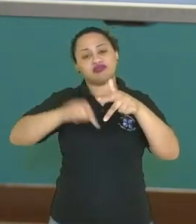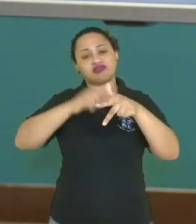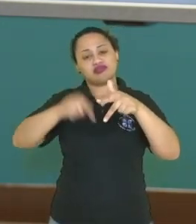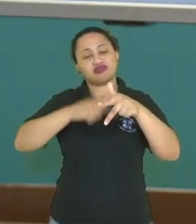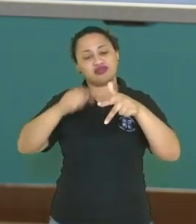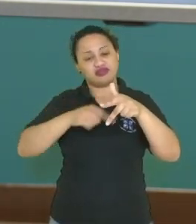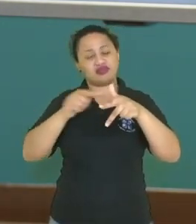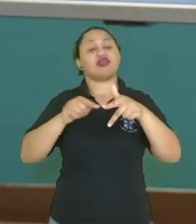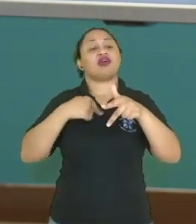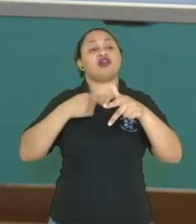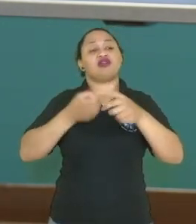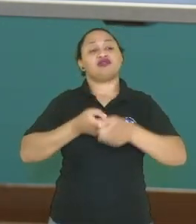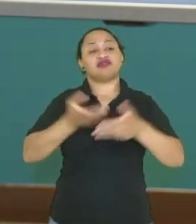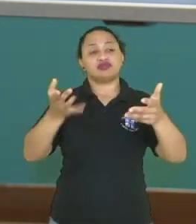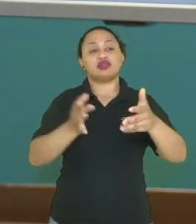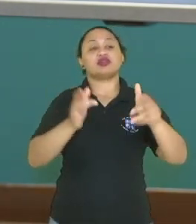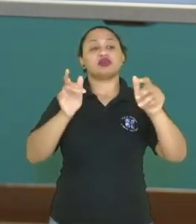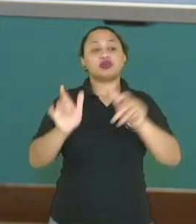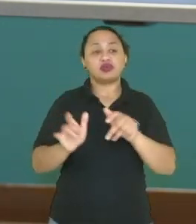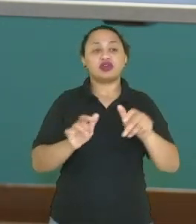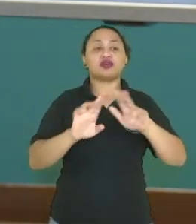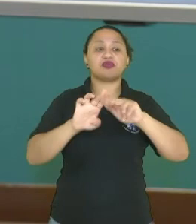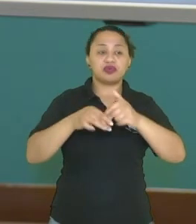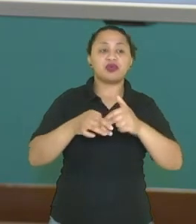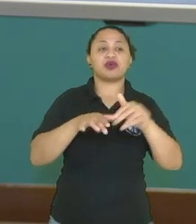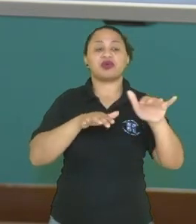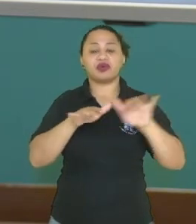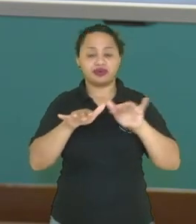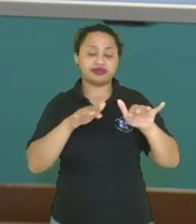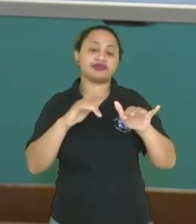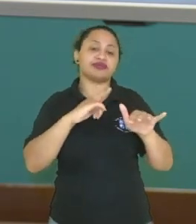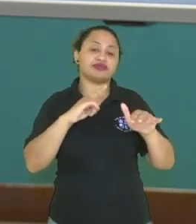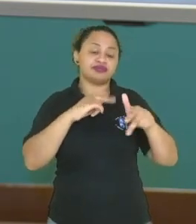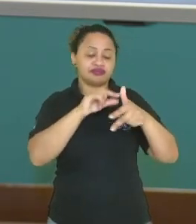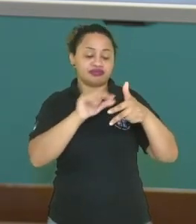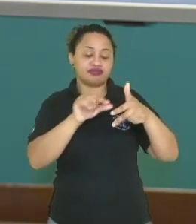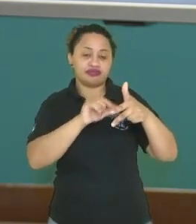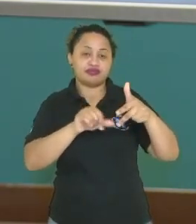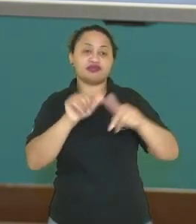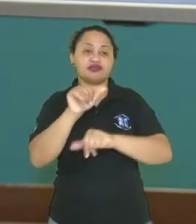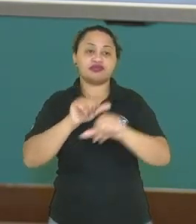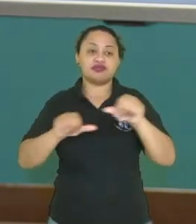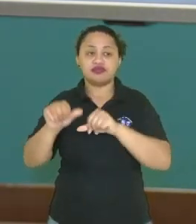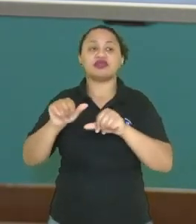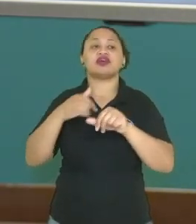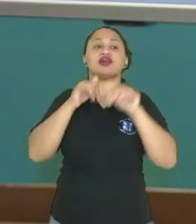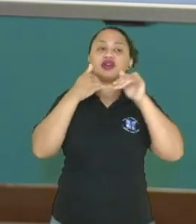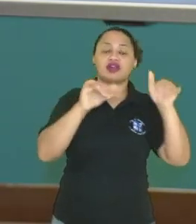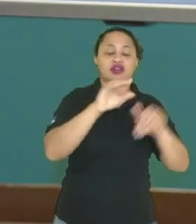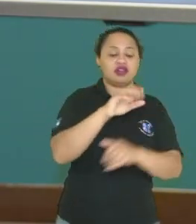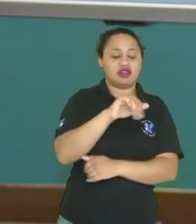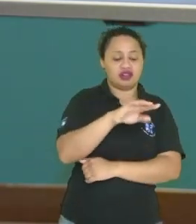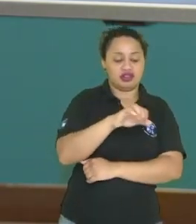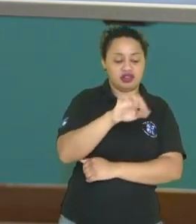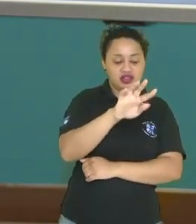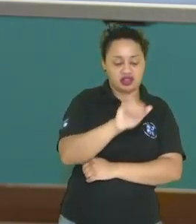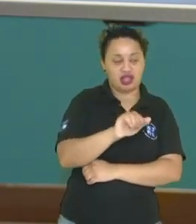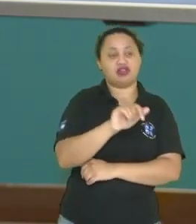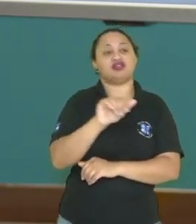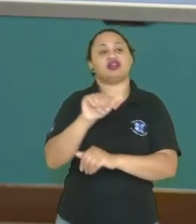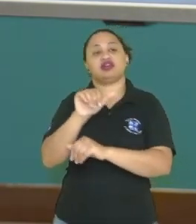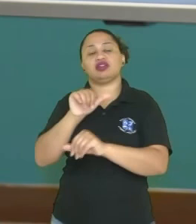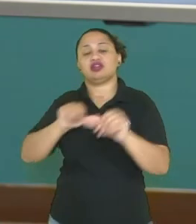ser transmitido, né? A partir do movimento delas, das hélices, que vai converter a energia cinética em energia